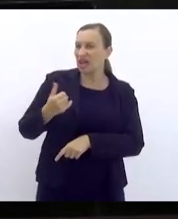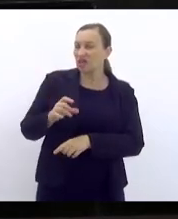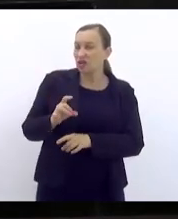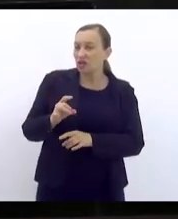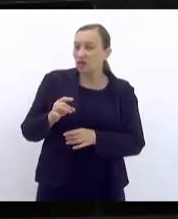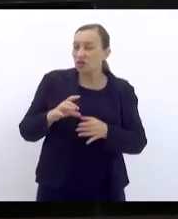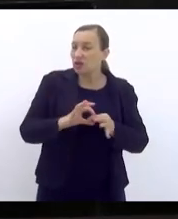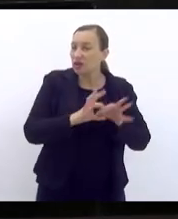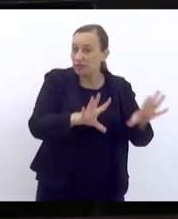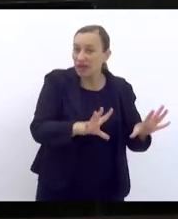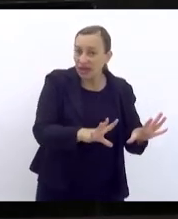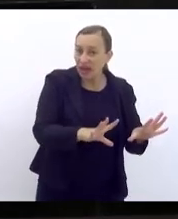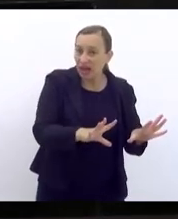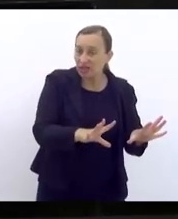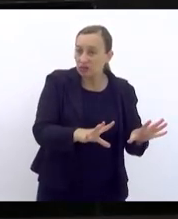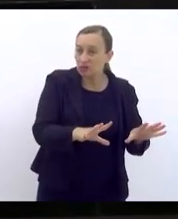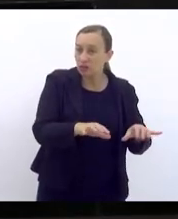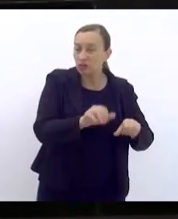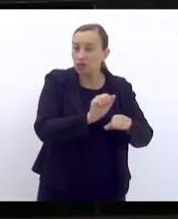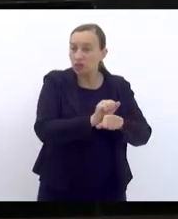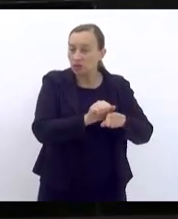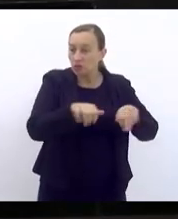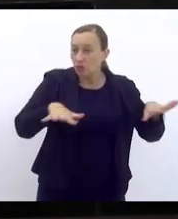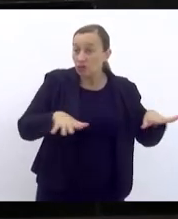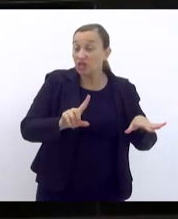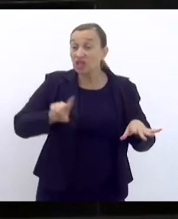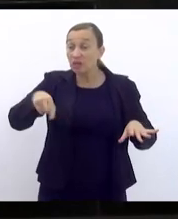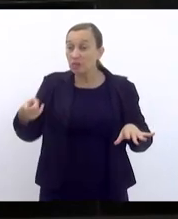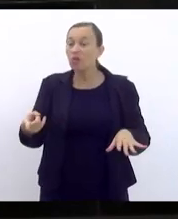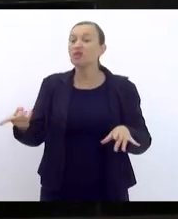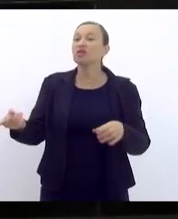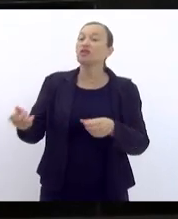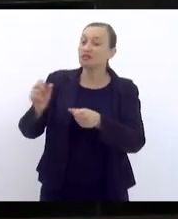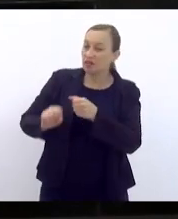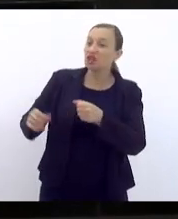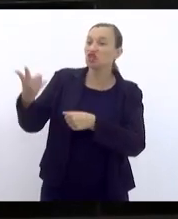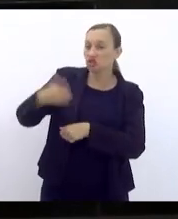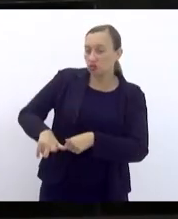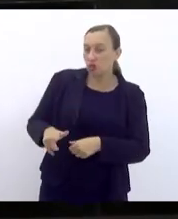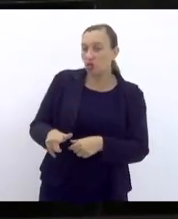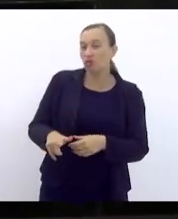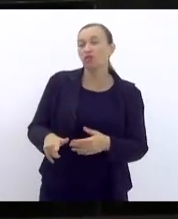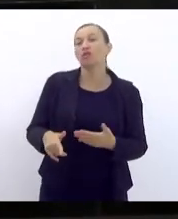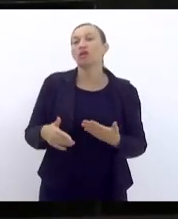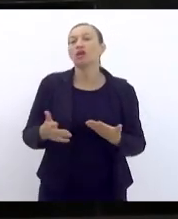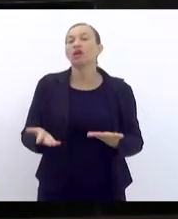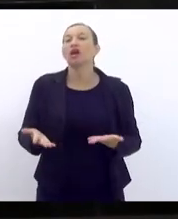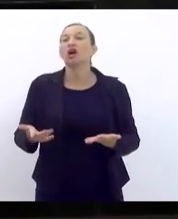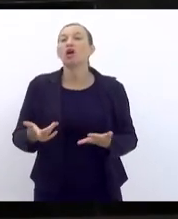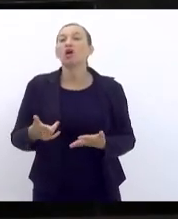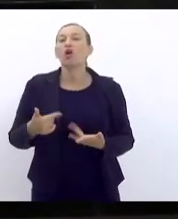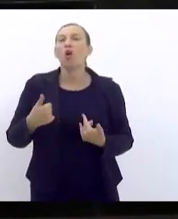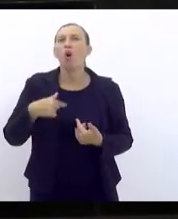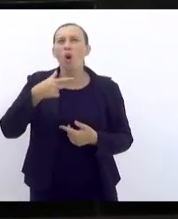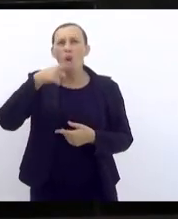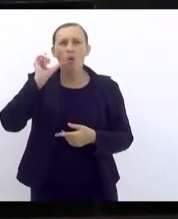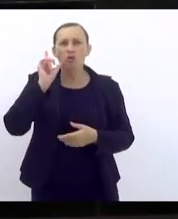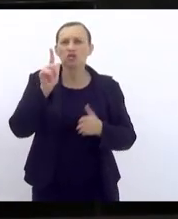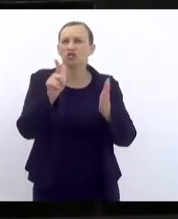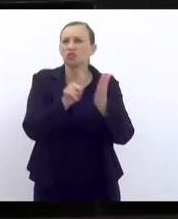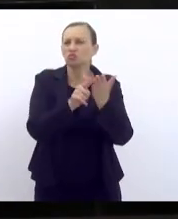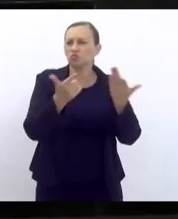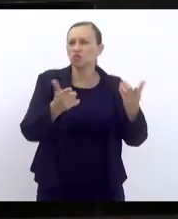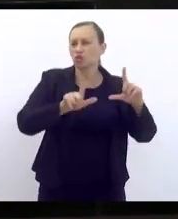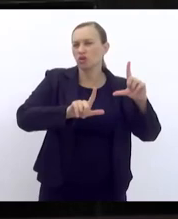já foi denunciado pela mesma coisa outra vez. Então, o projeto que eu dei entrada, foi até comentado ontem no RJ2 e hoje no Bom